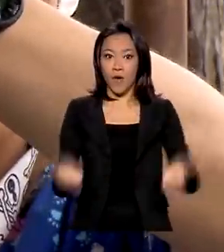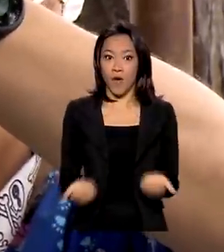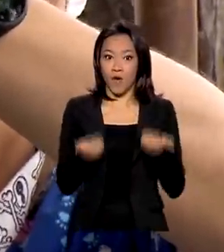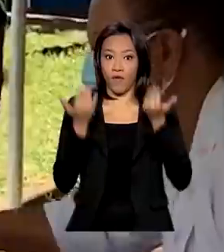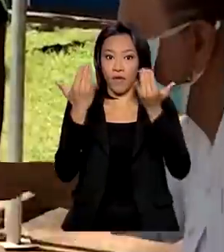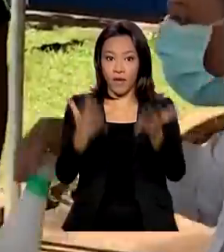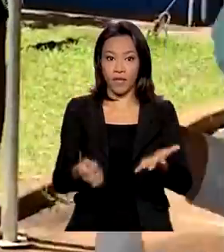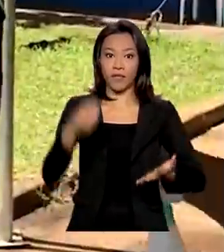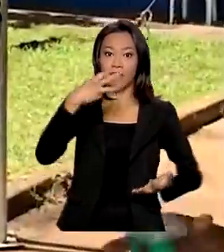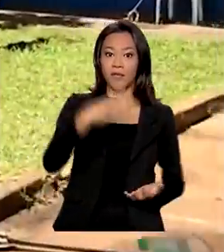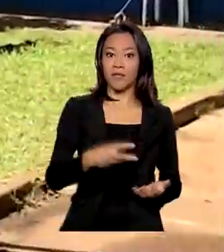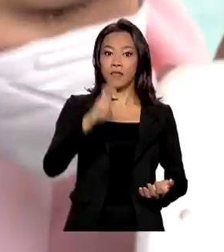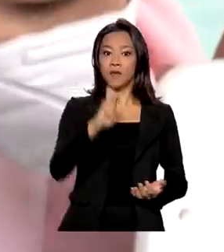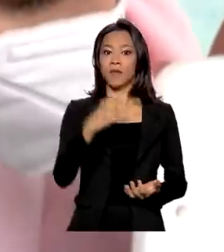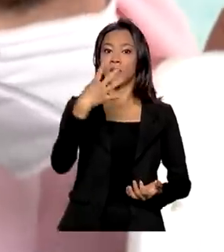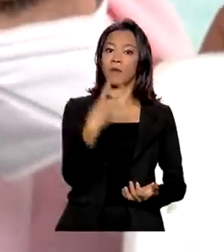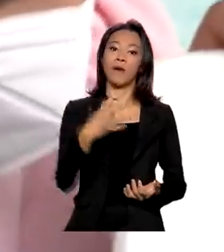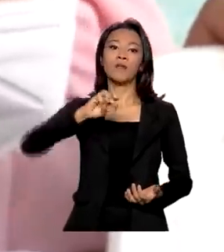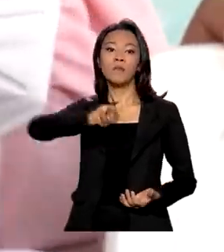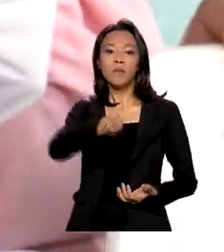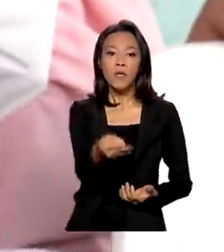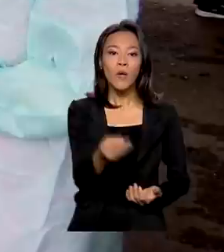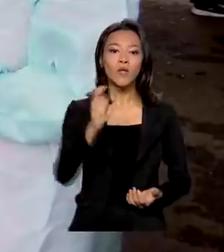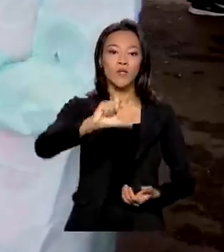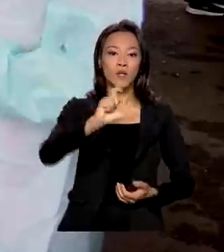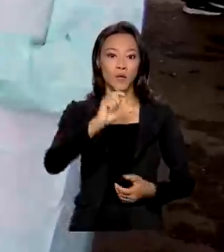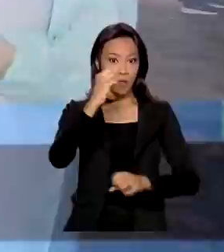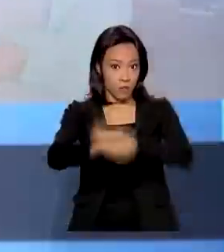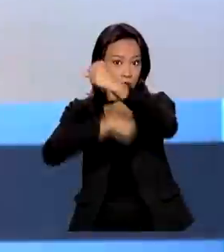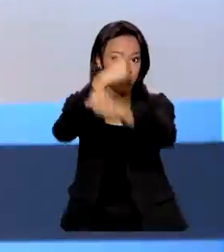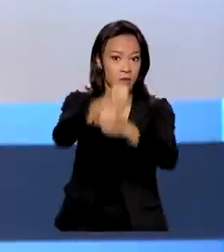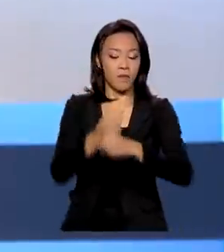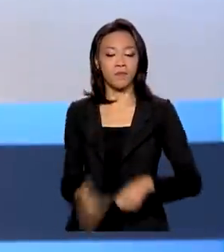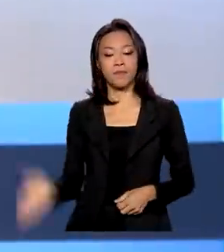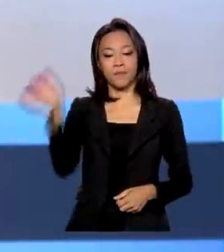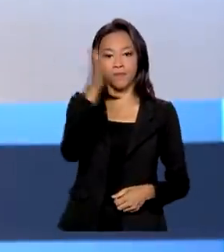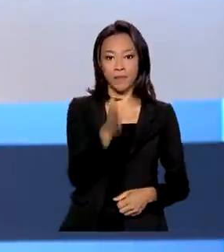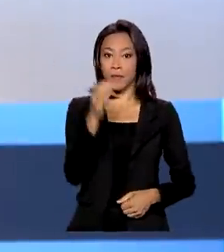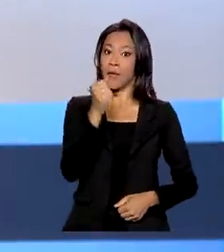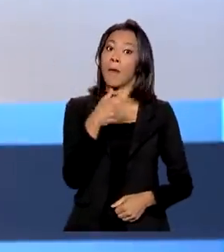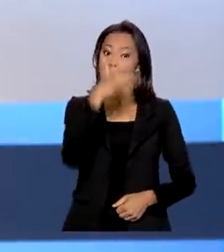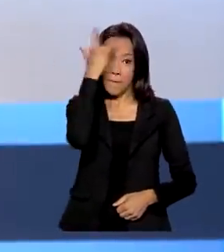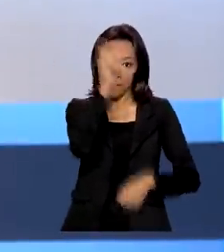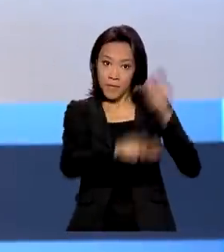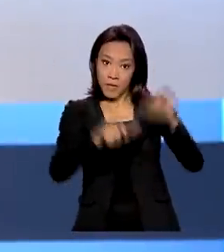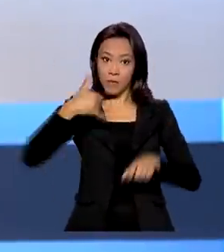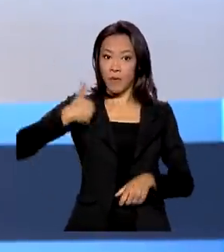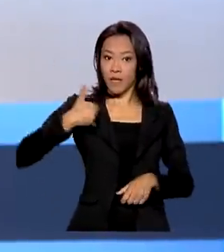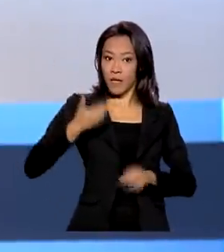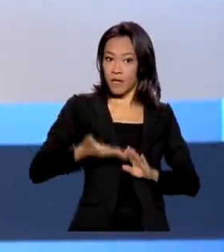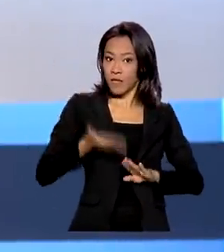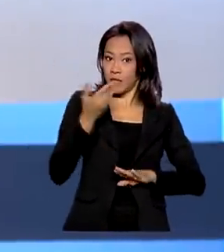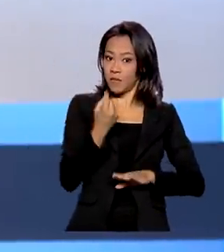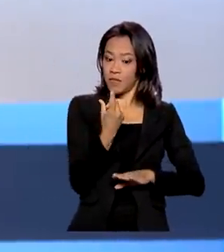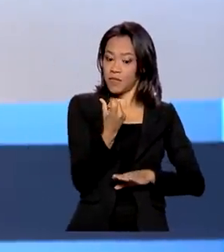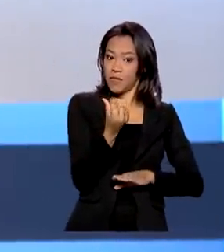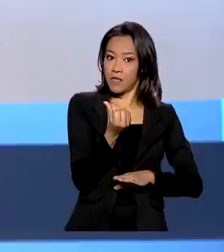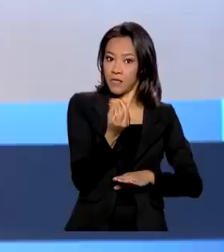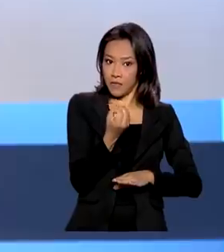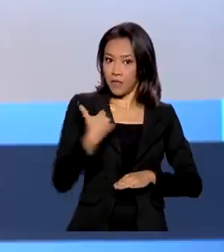354 milhões de doses no ano que vem. População acima de 60 anos terá duas doses da vacina.